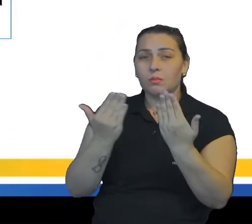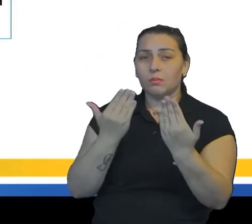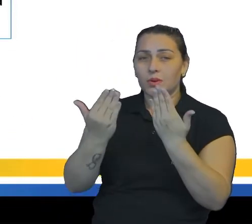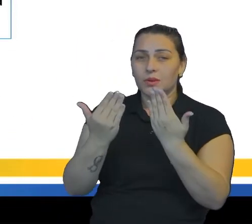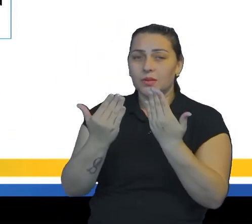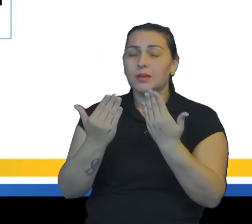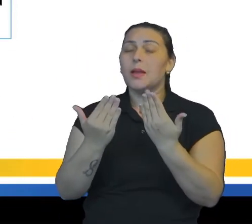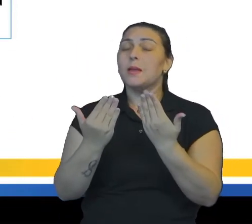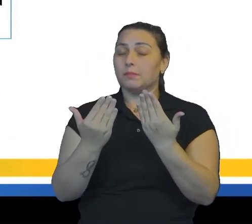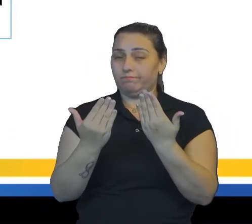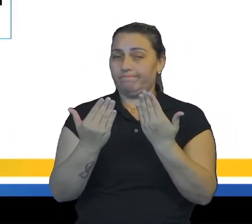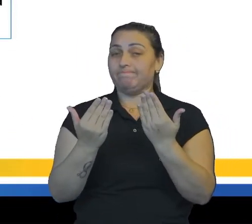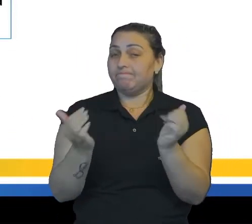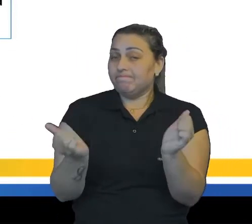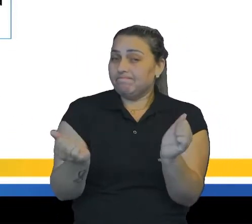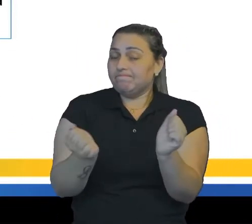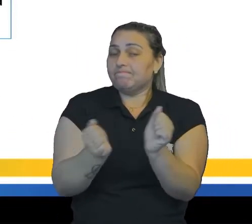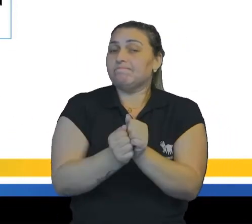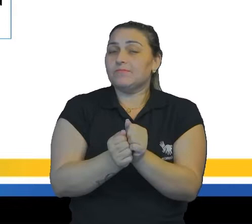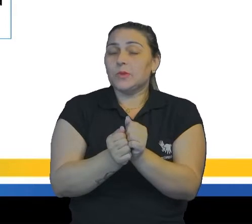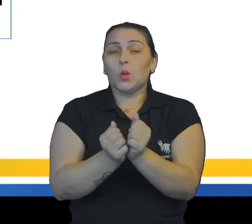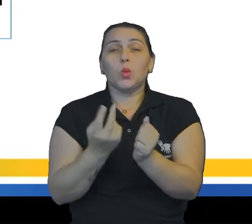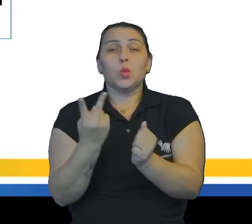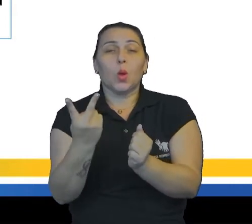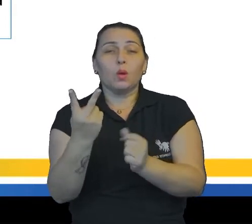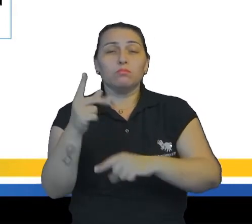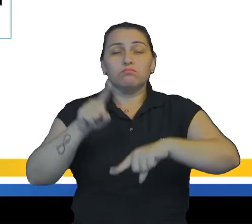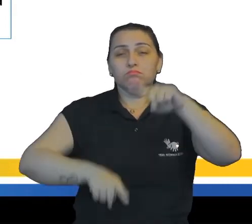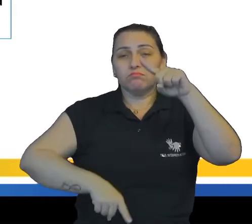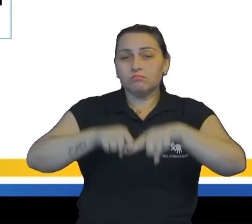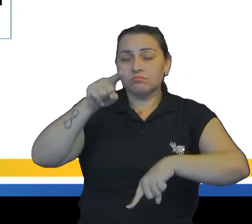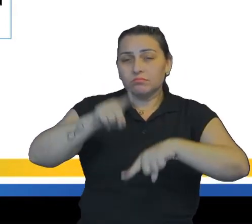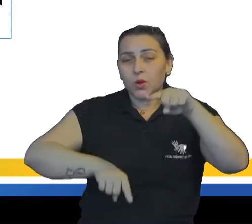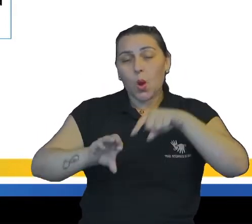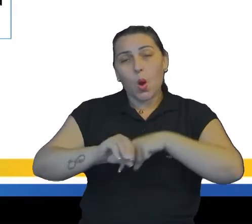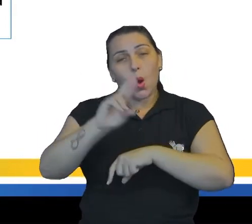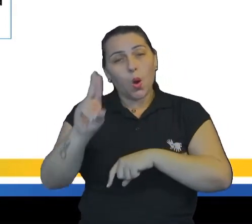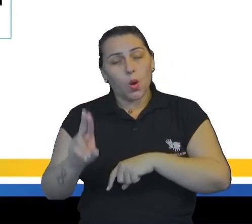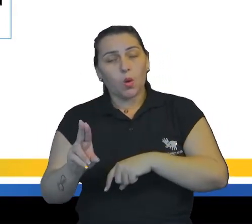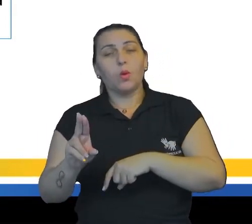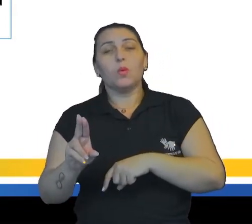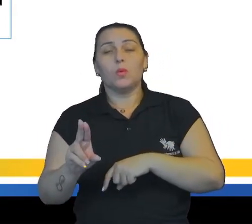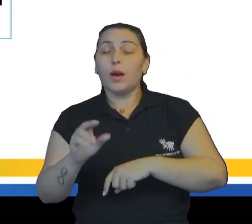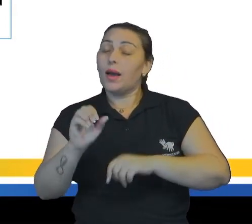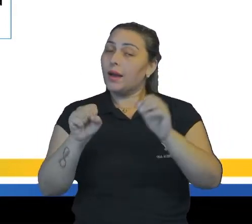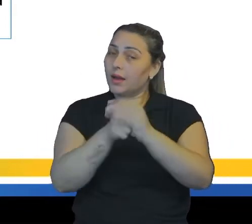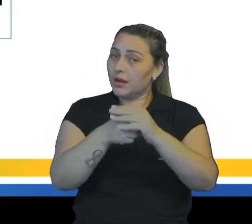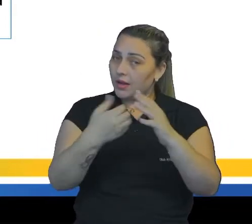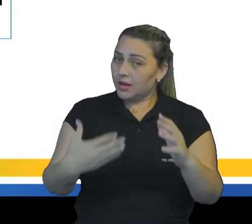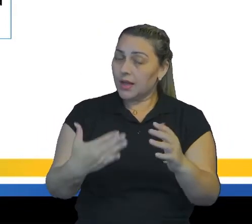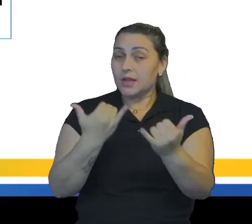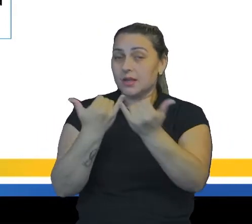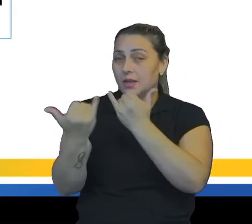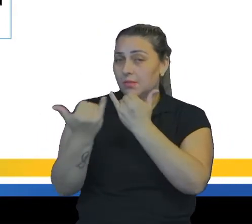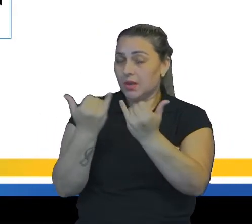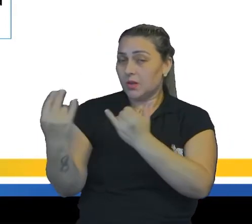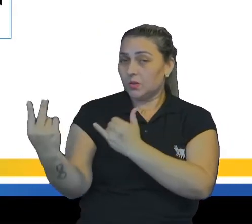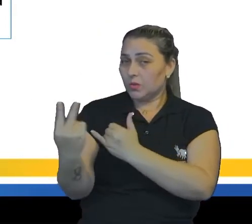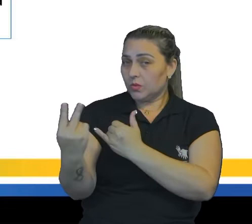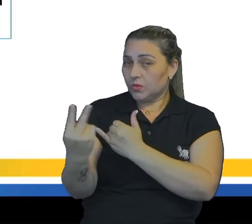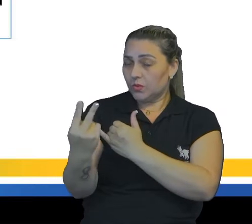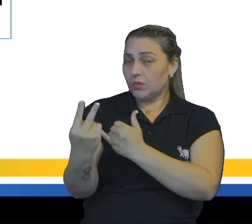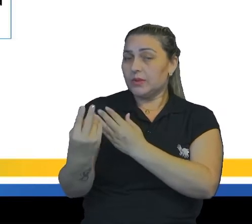consiste na aproximação entre dois objetos ou seres, Por meio de uma característica semelhante entre eles,